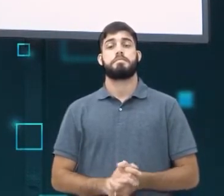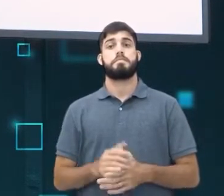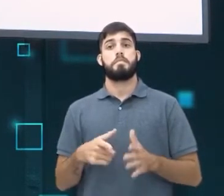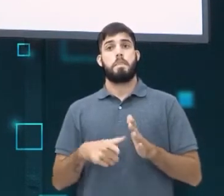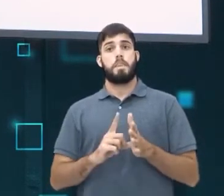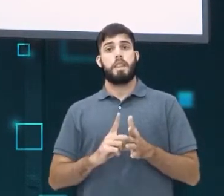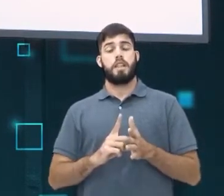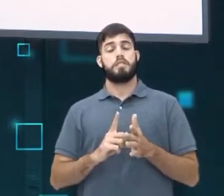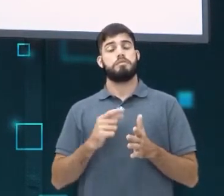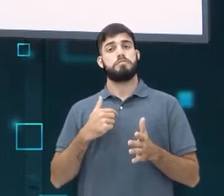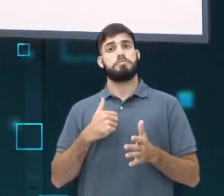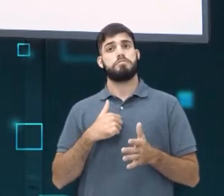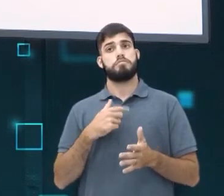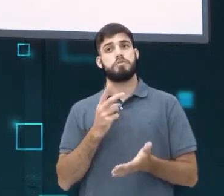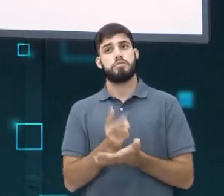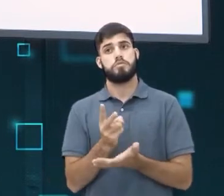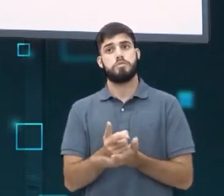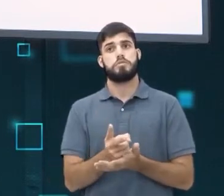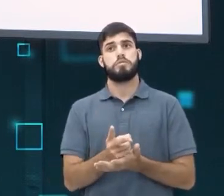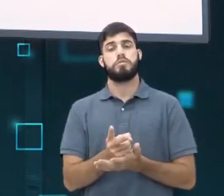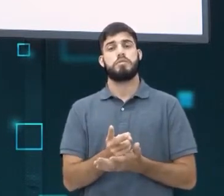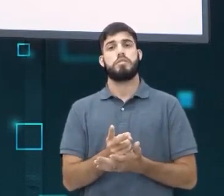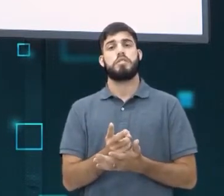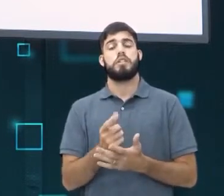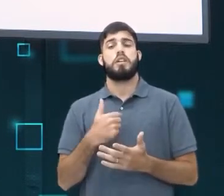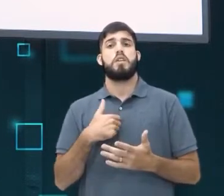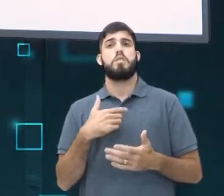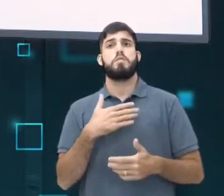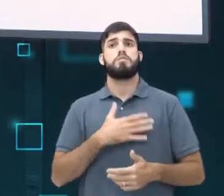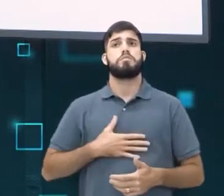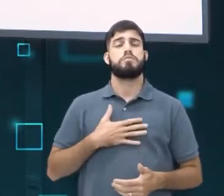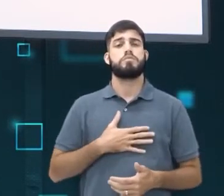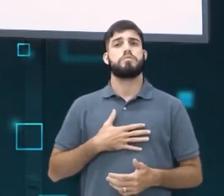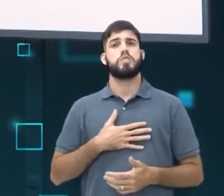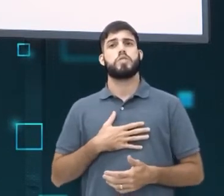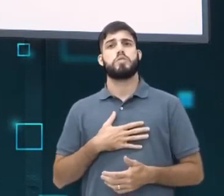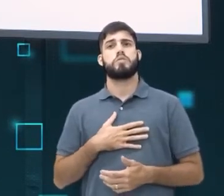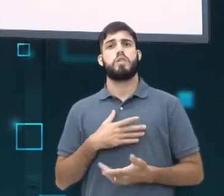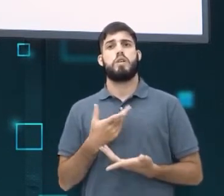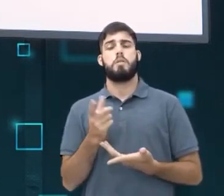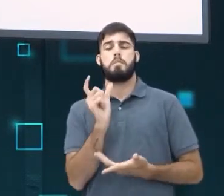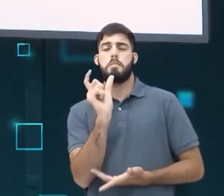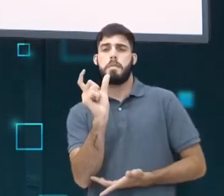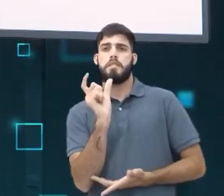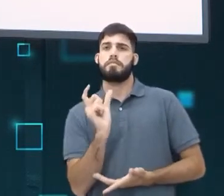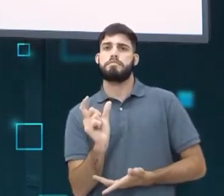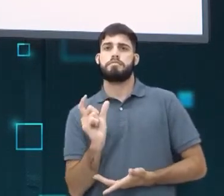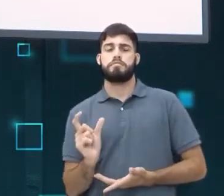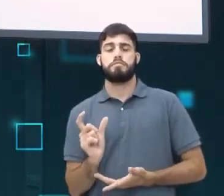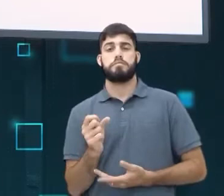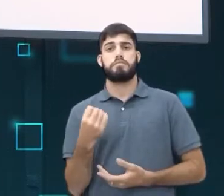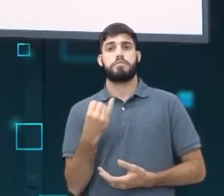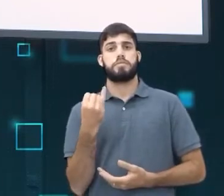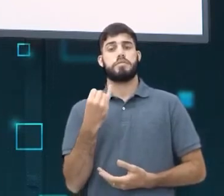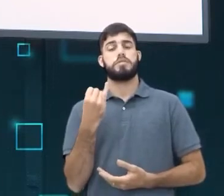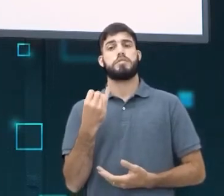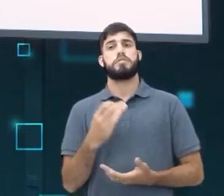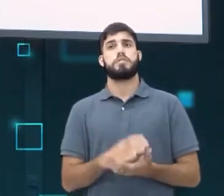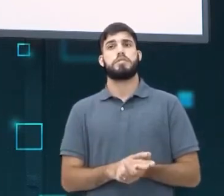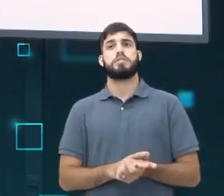Antes de dar continuidade sobre o assunto, eu gostaria de passar com vocês um glossário, que são algumas palavras-chave que eu vou falar